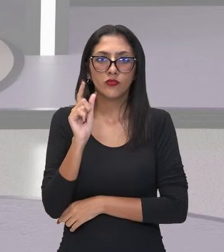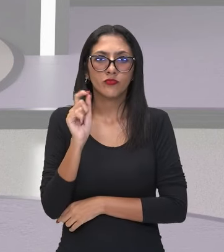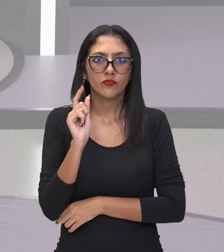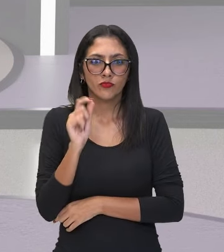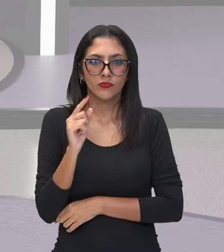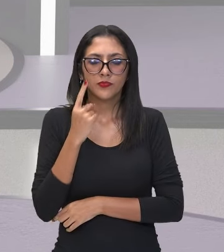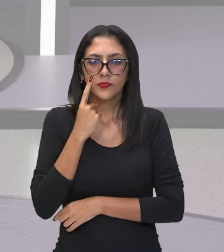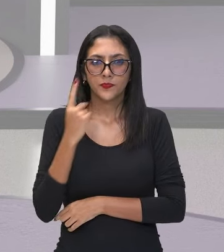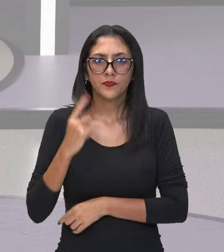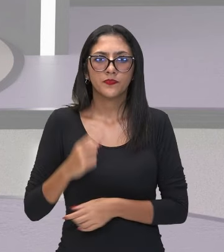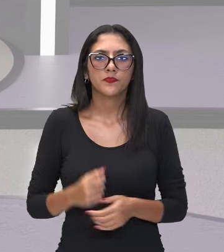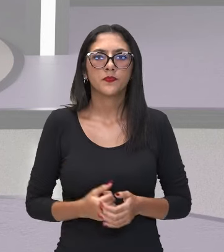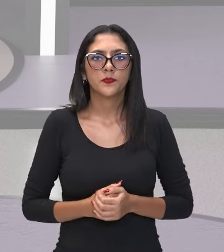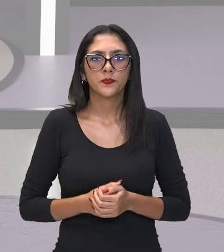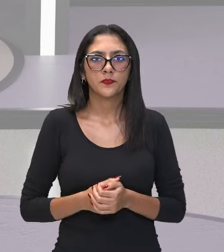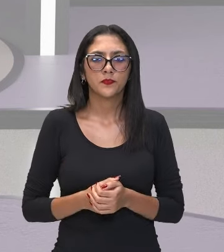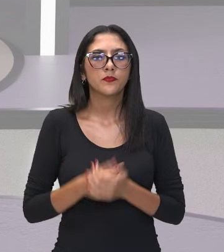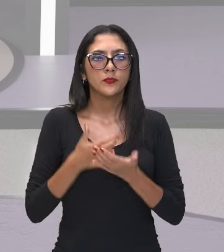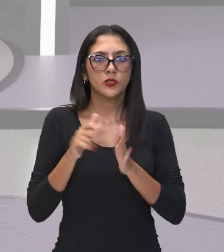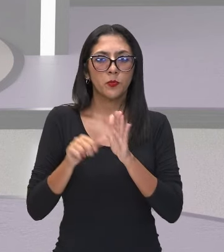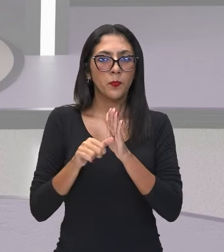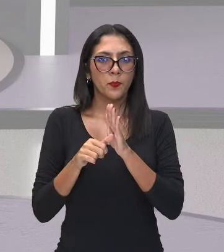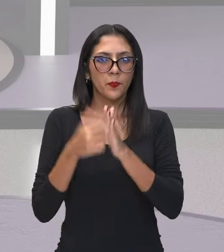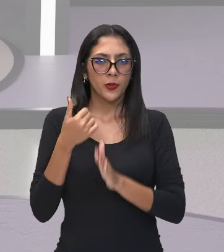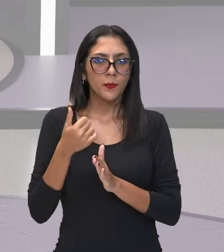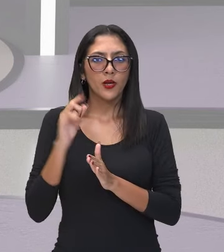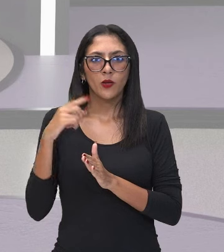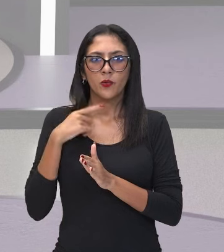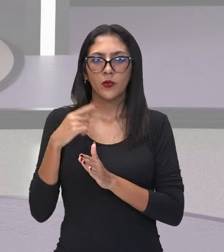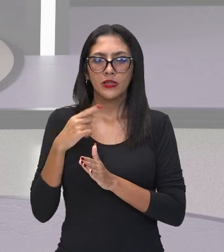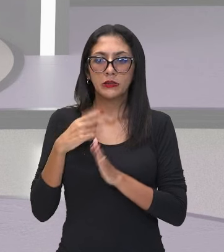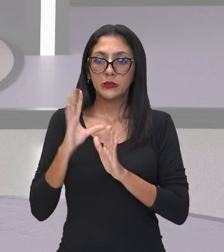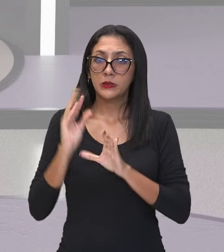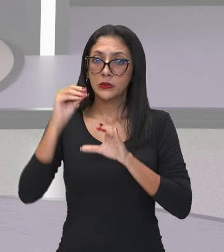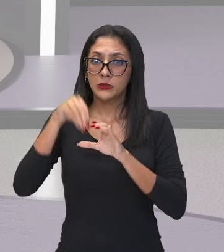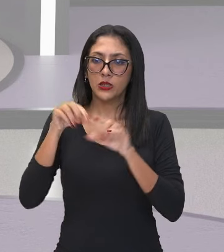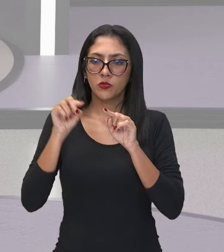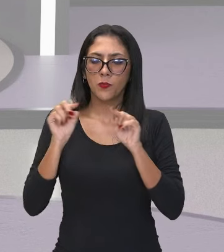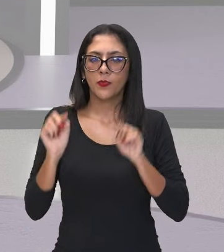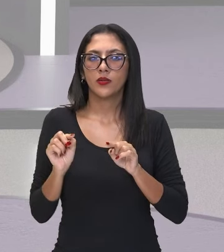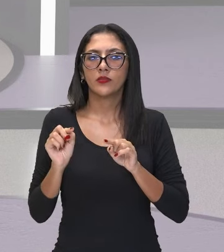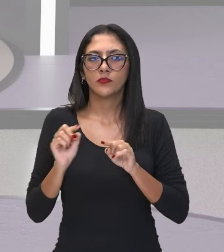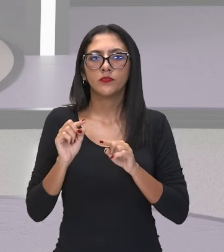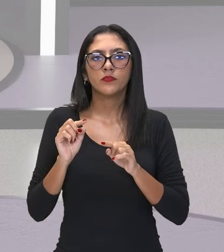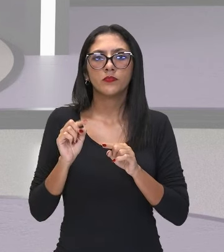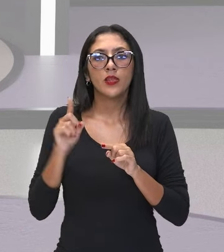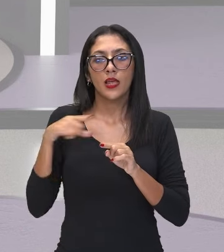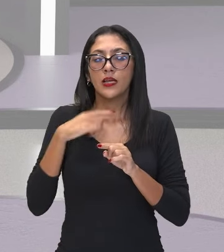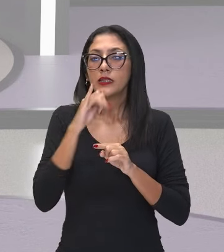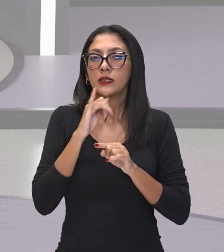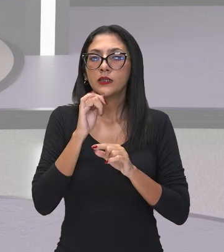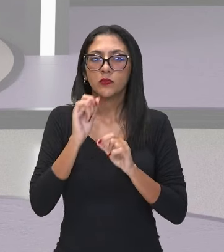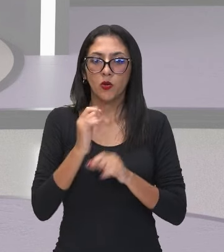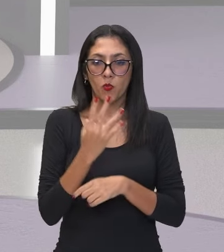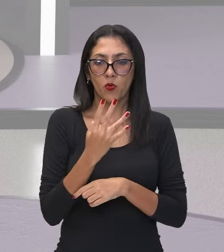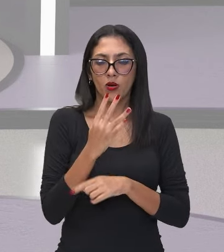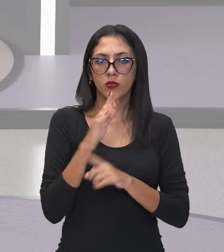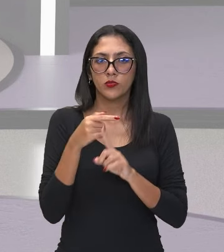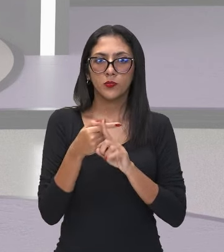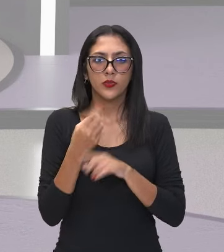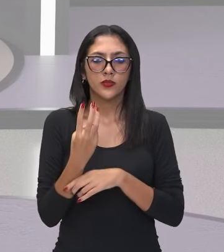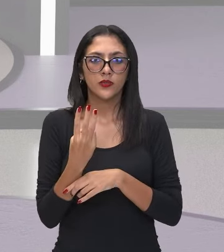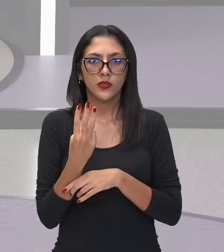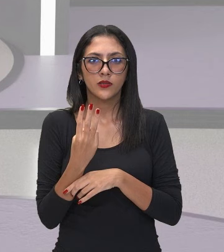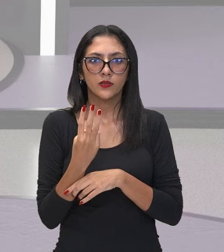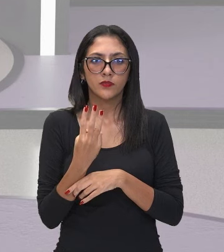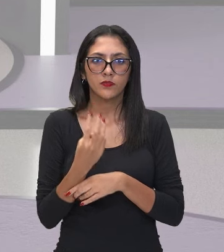Então, você vai começar a resolver primeiro ali a operação que aparece dentro do parêntese. Que no caso é 4 mais 3. Mas o que é que eu vou